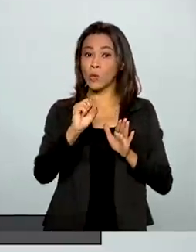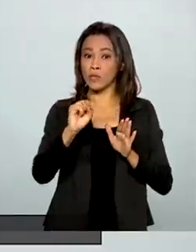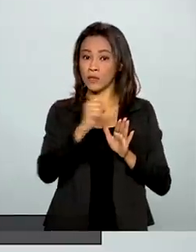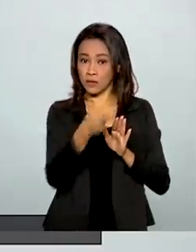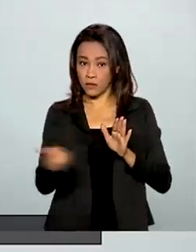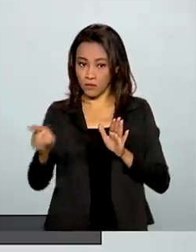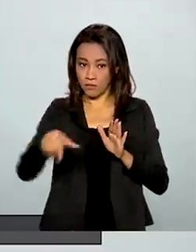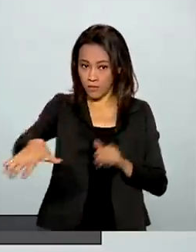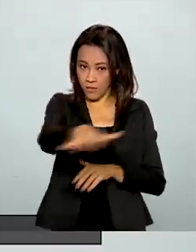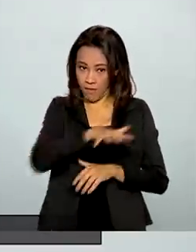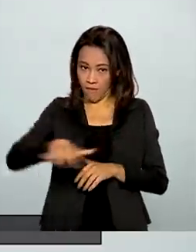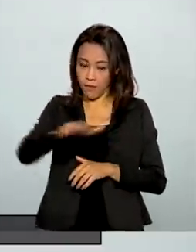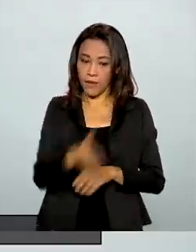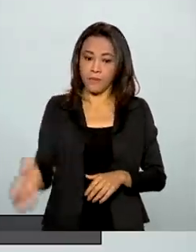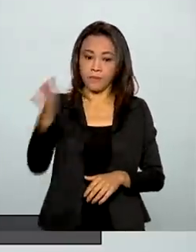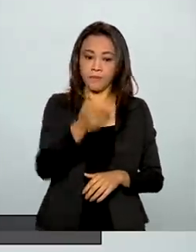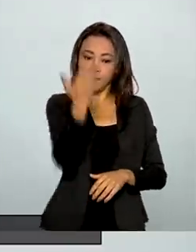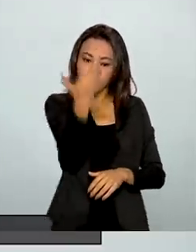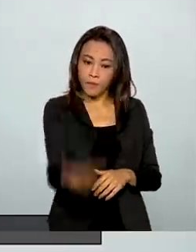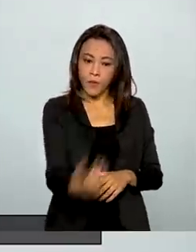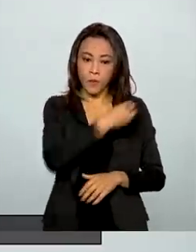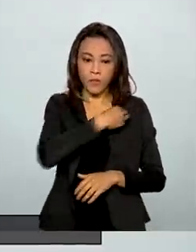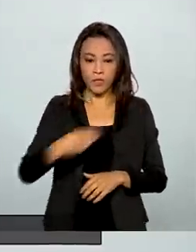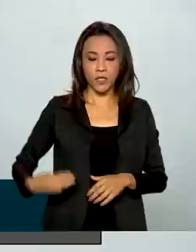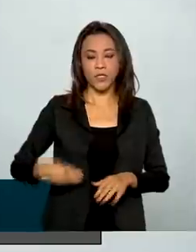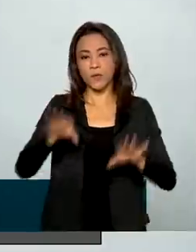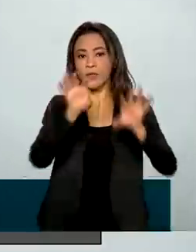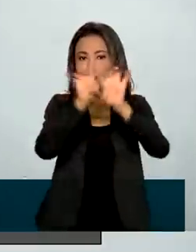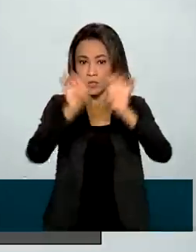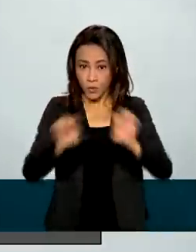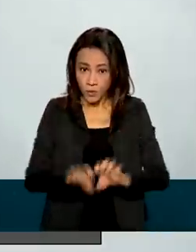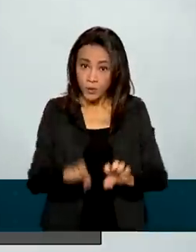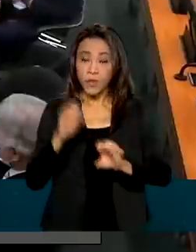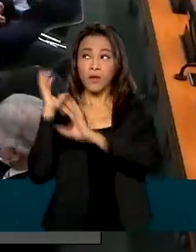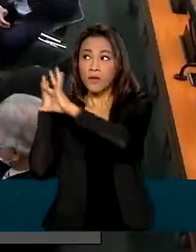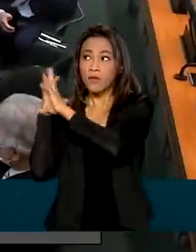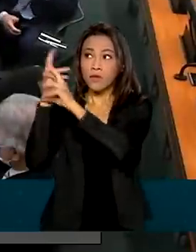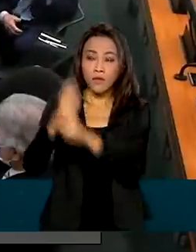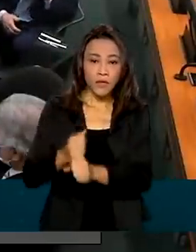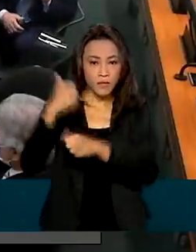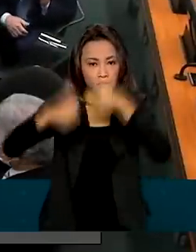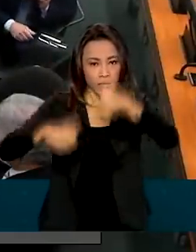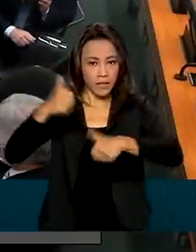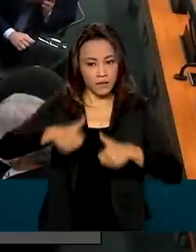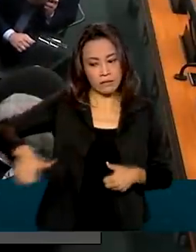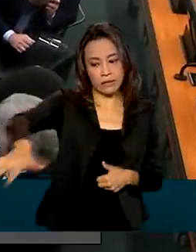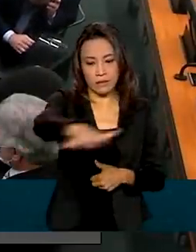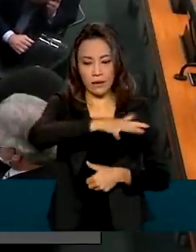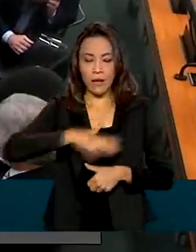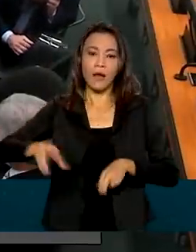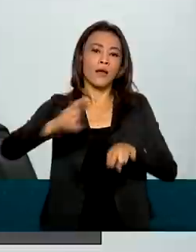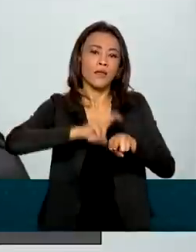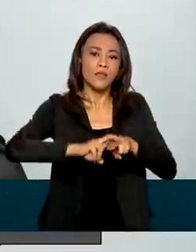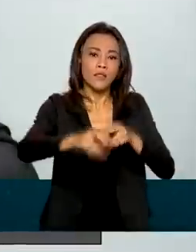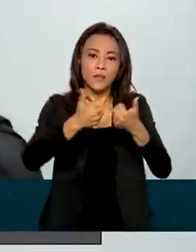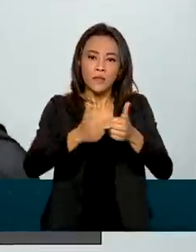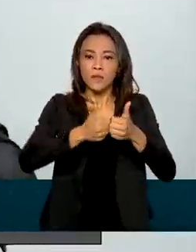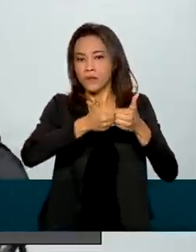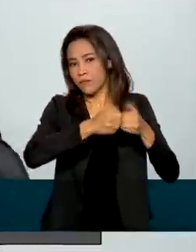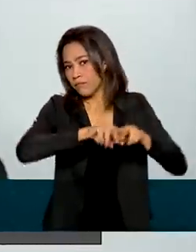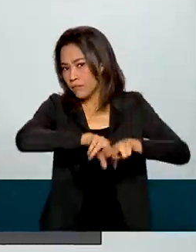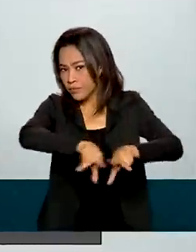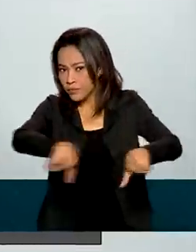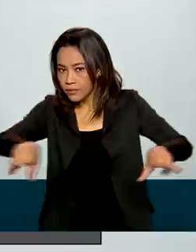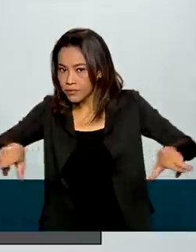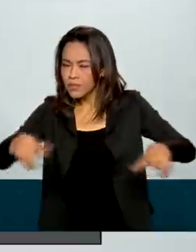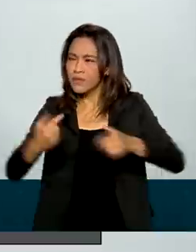O ministro da Infraestrutura fez um balanço das concessões no setor de transportes desde o início do governo. Entre